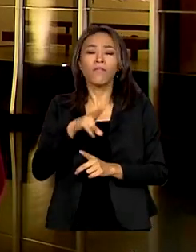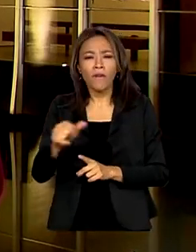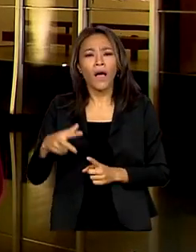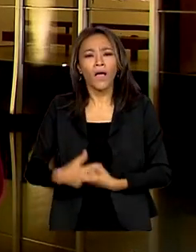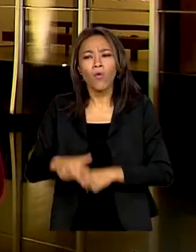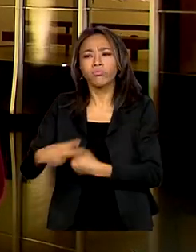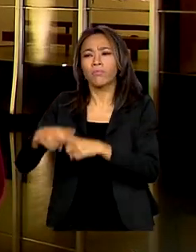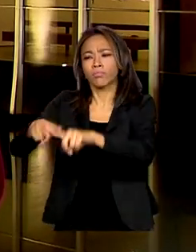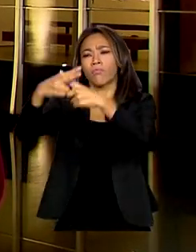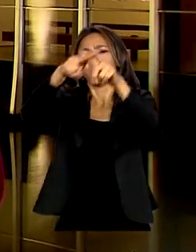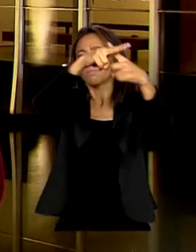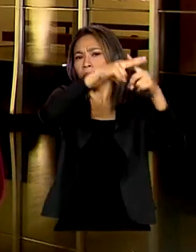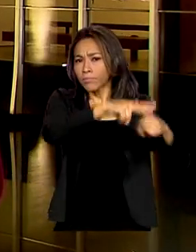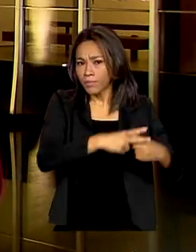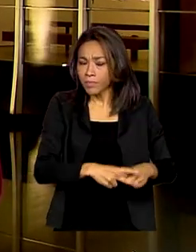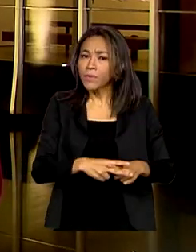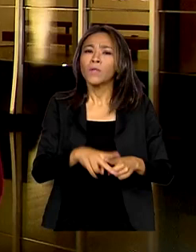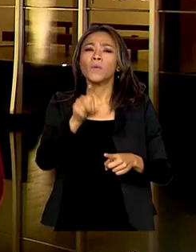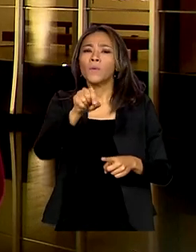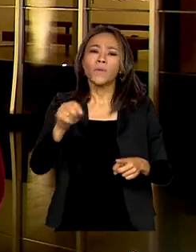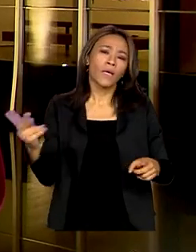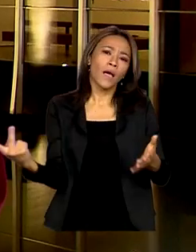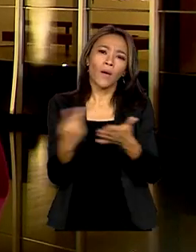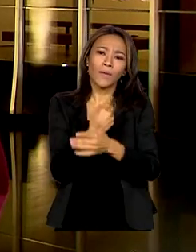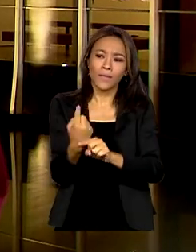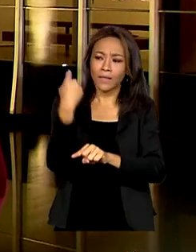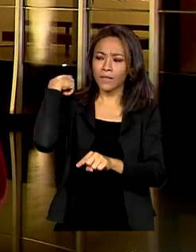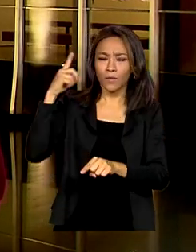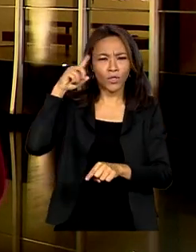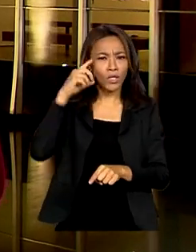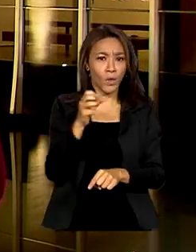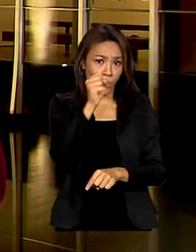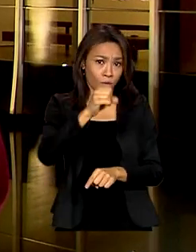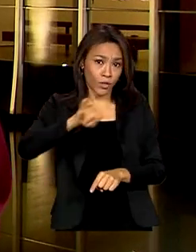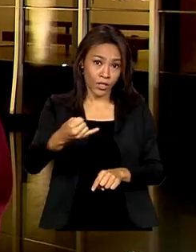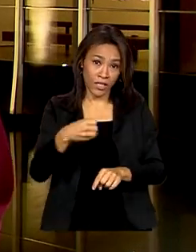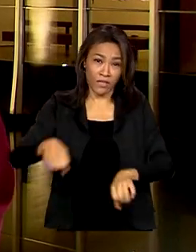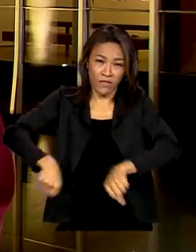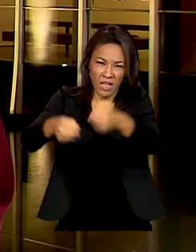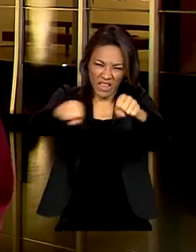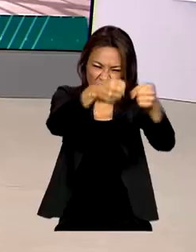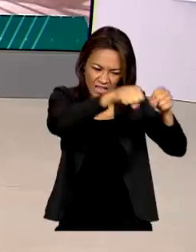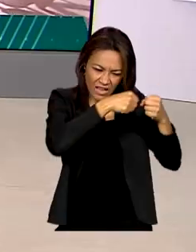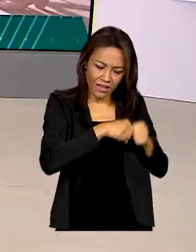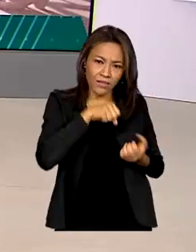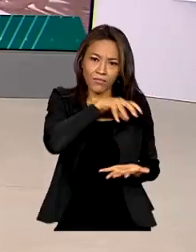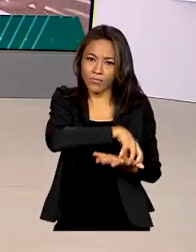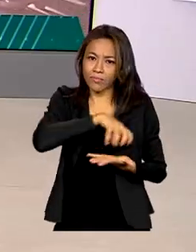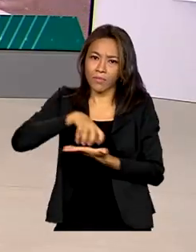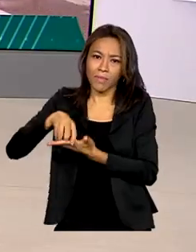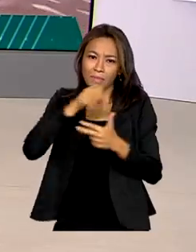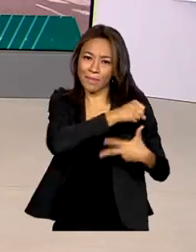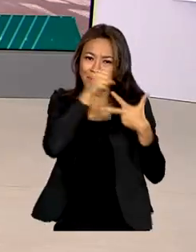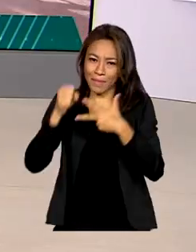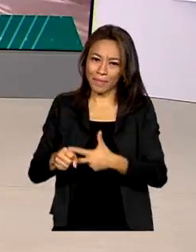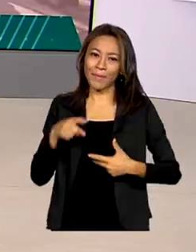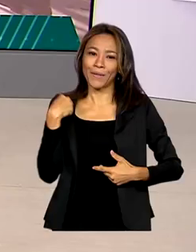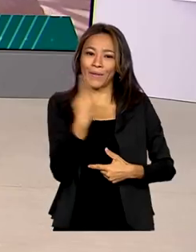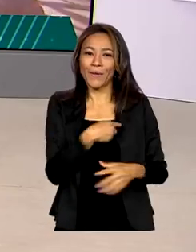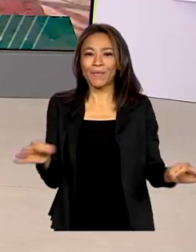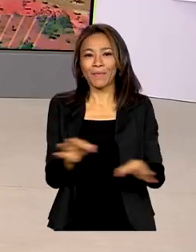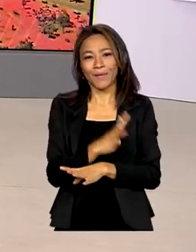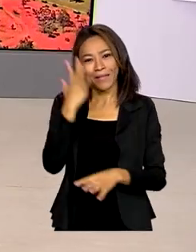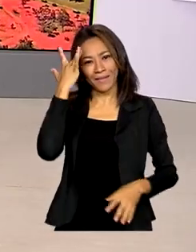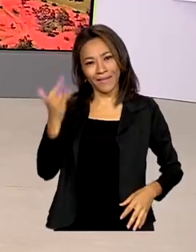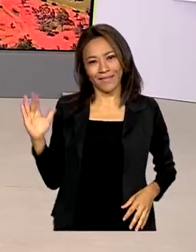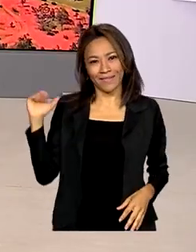causados pelos ataques antidemocráticos do último dia 8 de janeiro. E a gente fica por aqui. Até